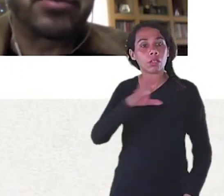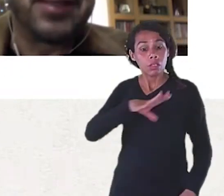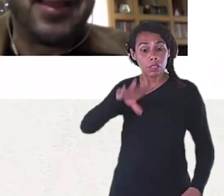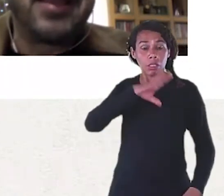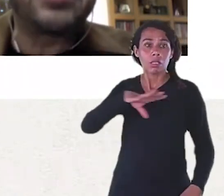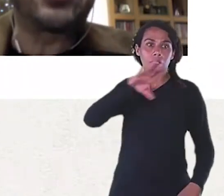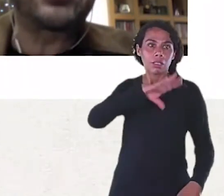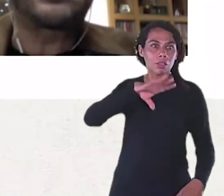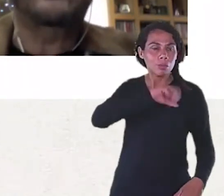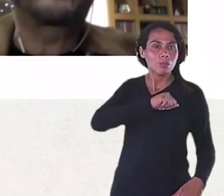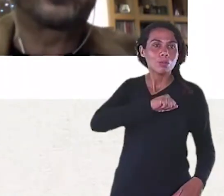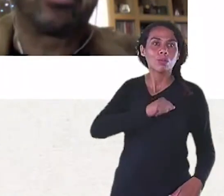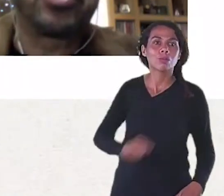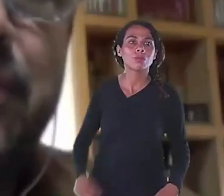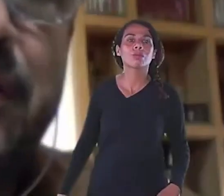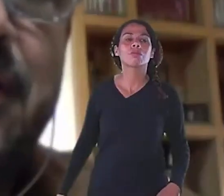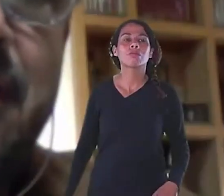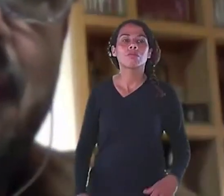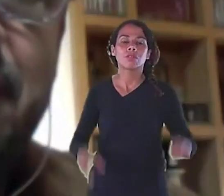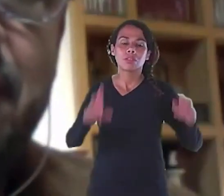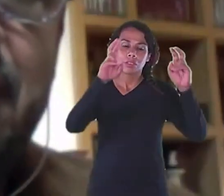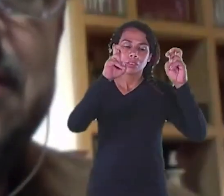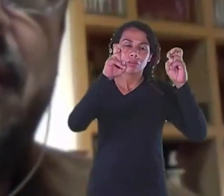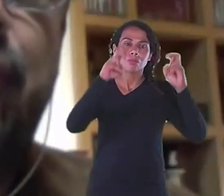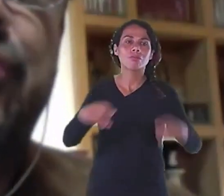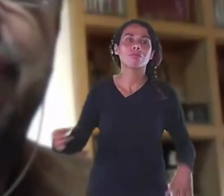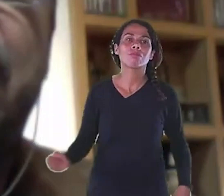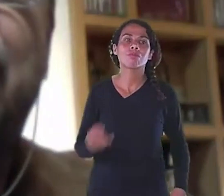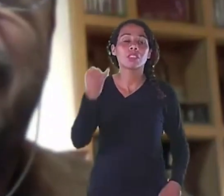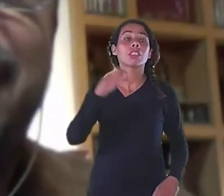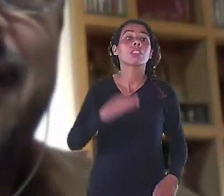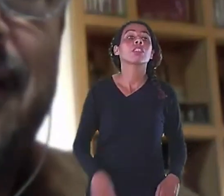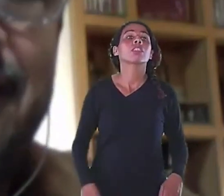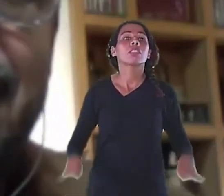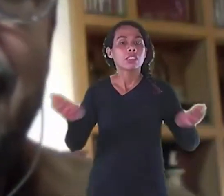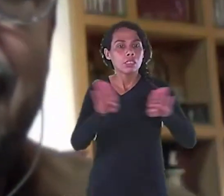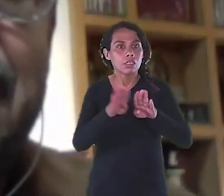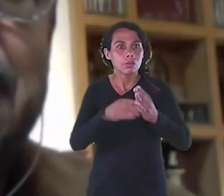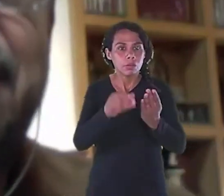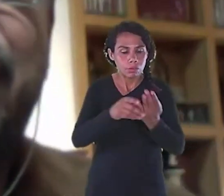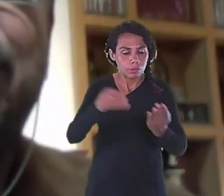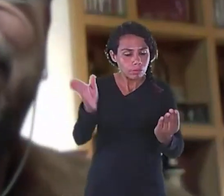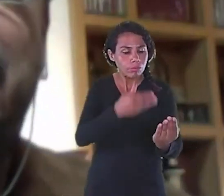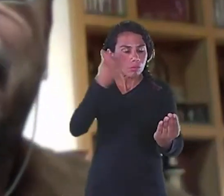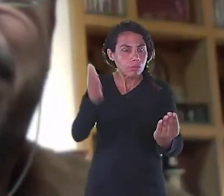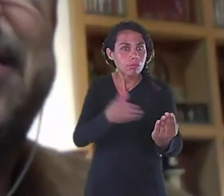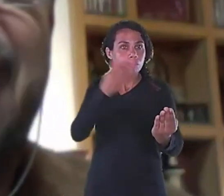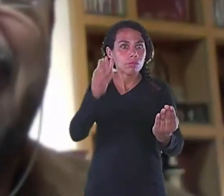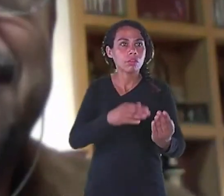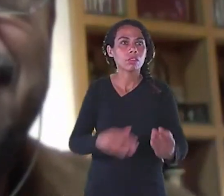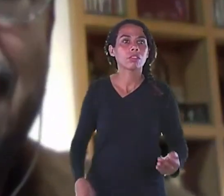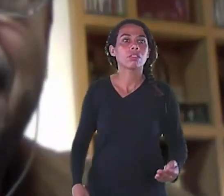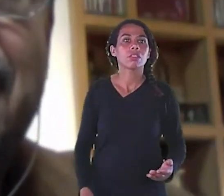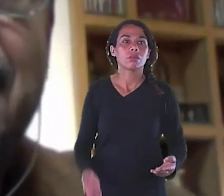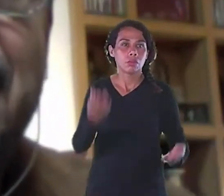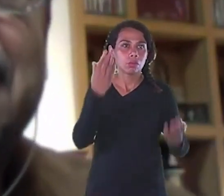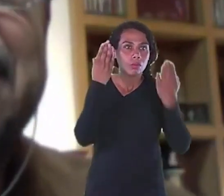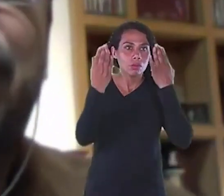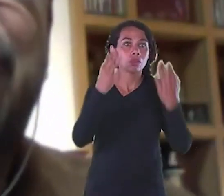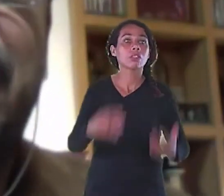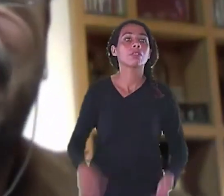terminologia de escritos Existem escritos de psicologia Escritos de engenharia Escritos de psicanálise